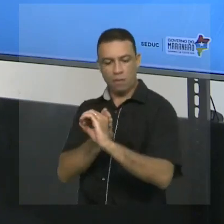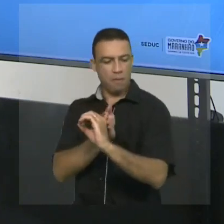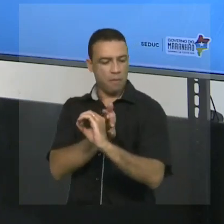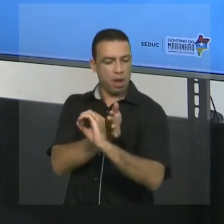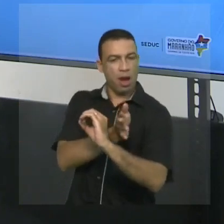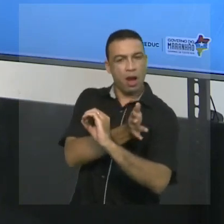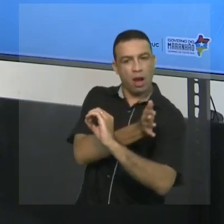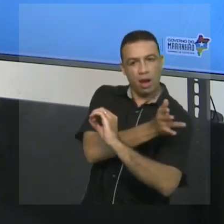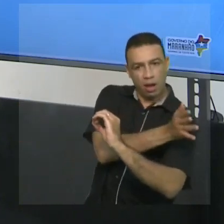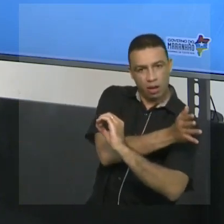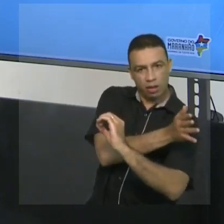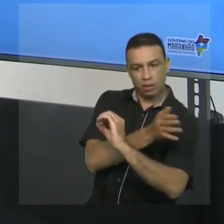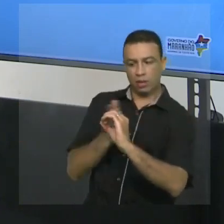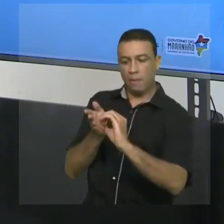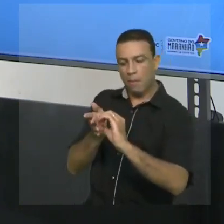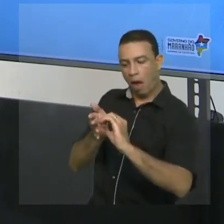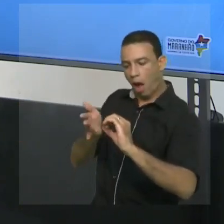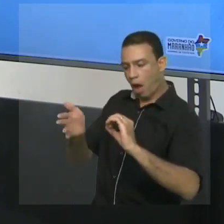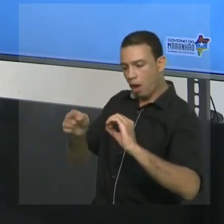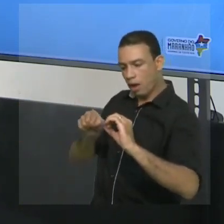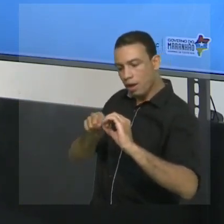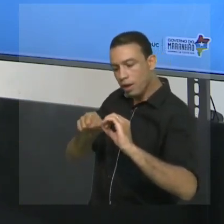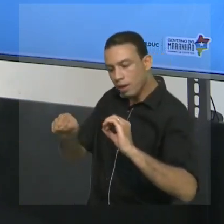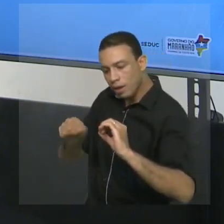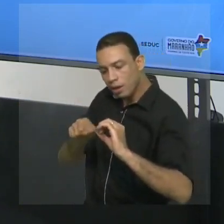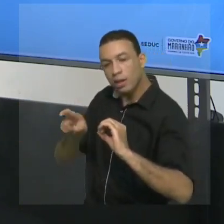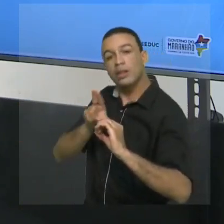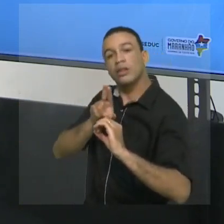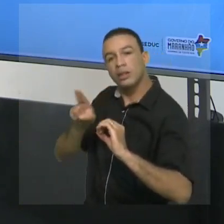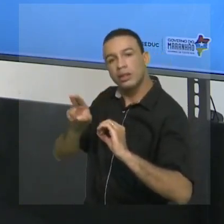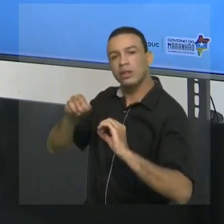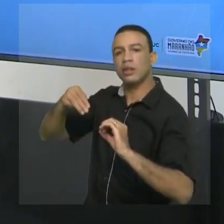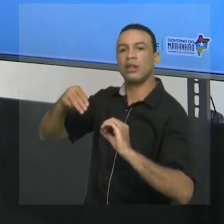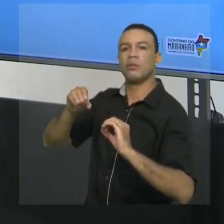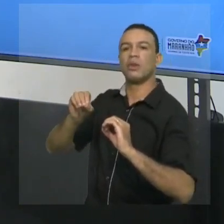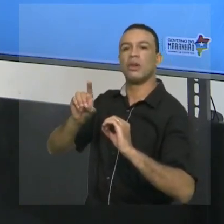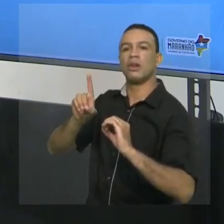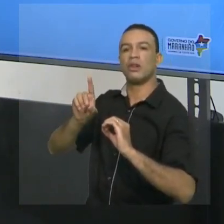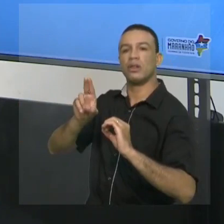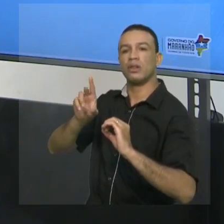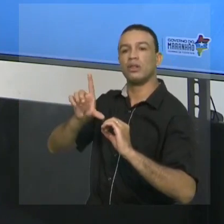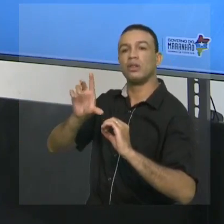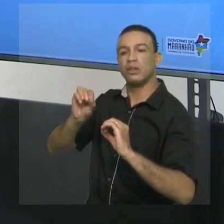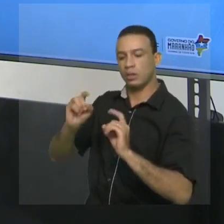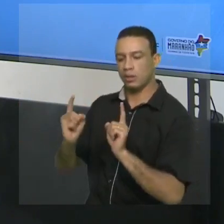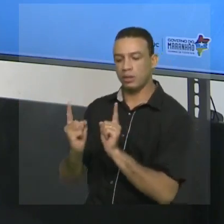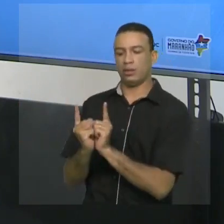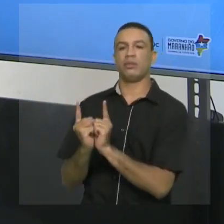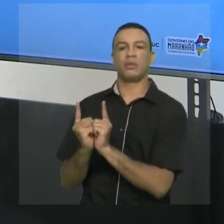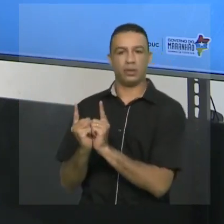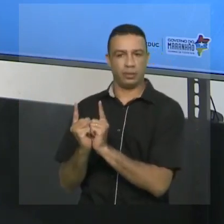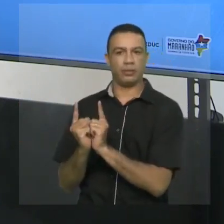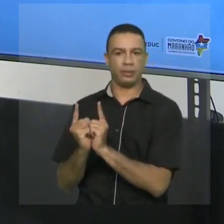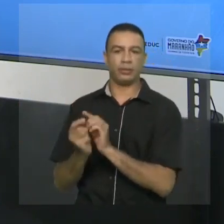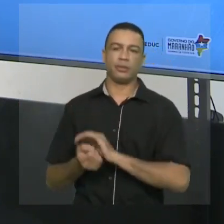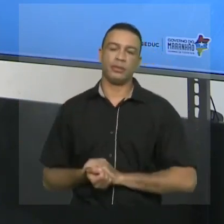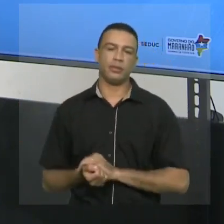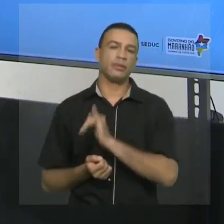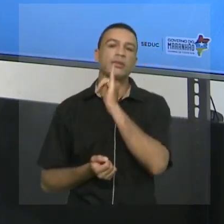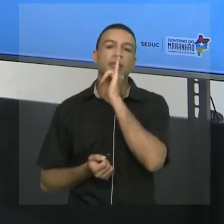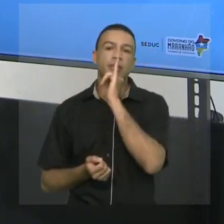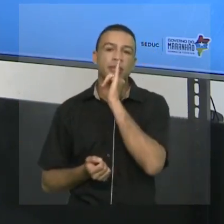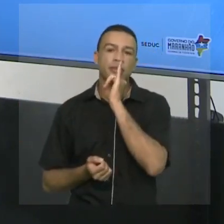até o zero, eu chamo de módulo. E aí eu vou logo chamar a sua atenção da seguinte maneira. Por exemplo,